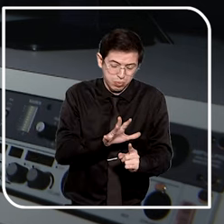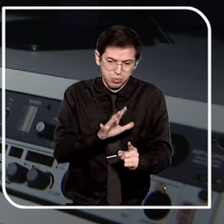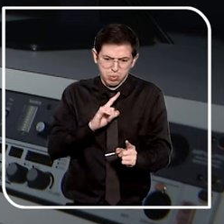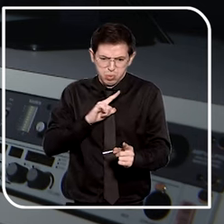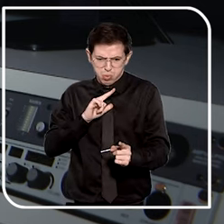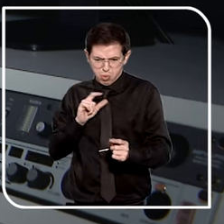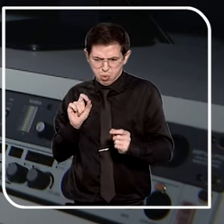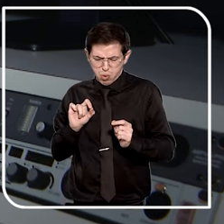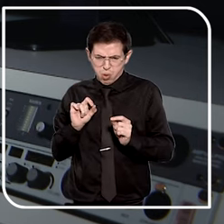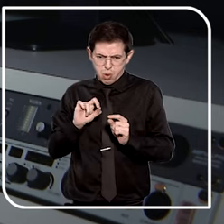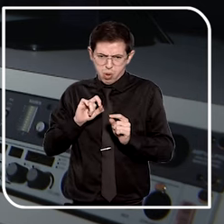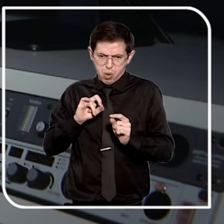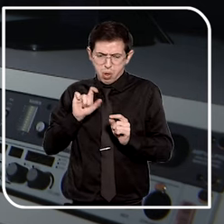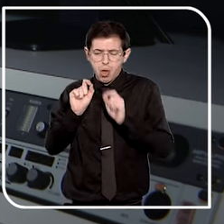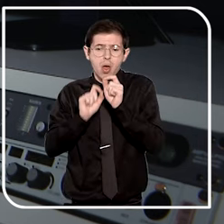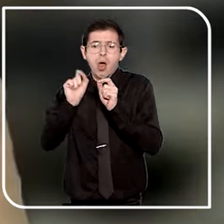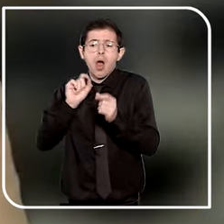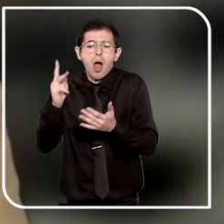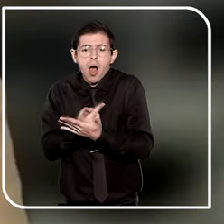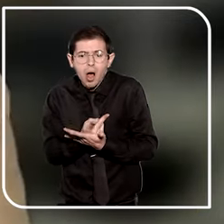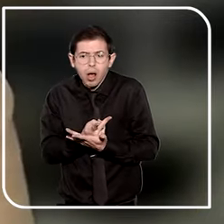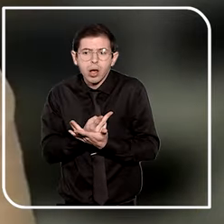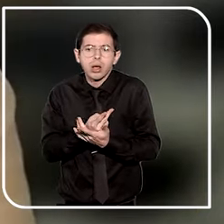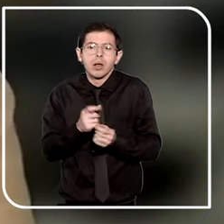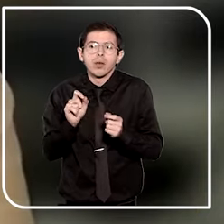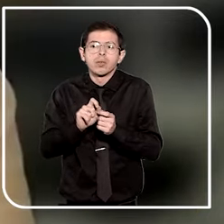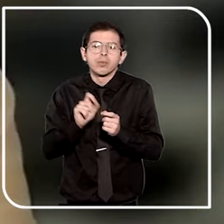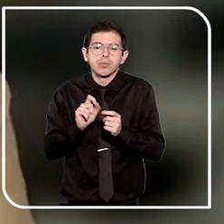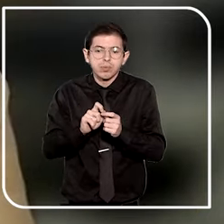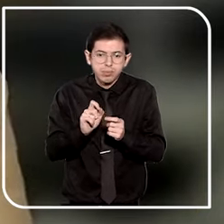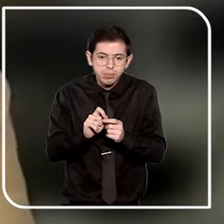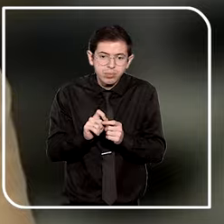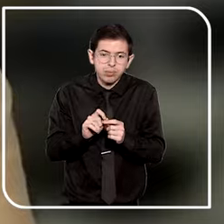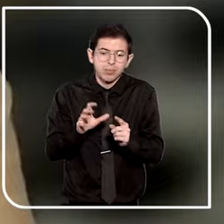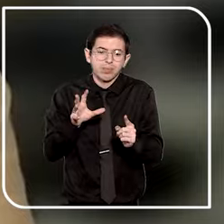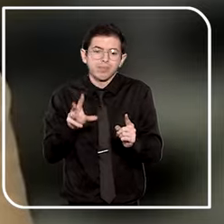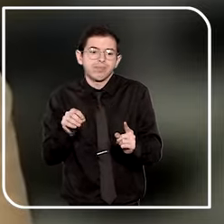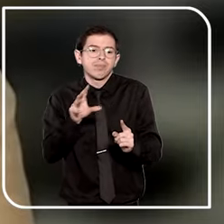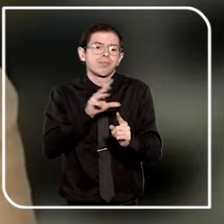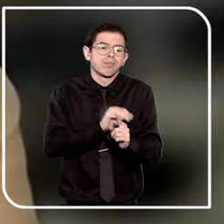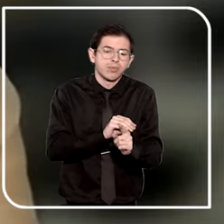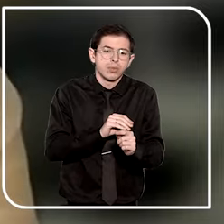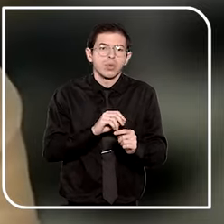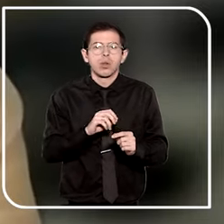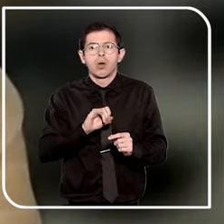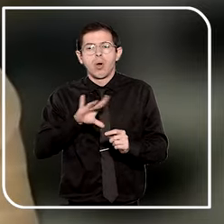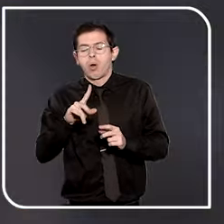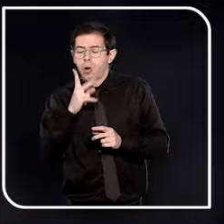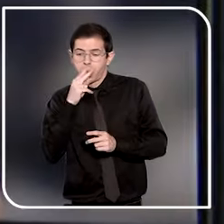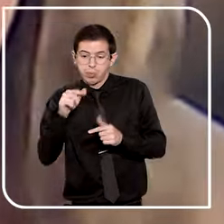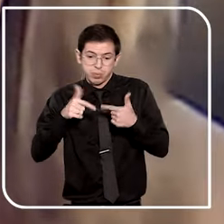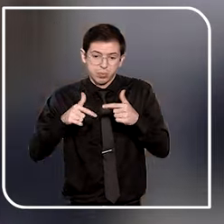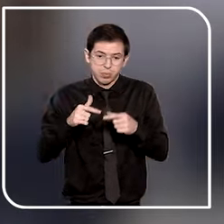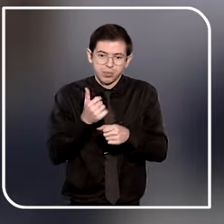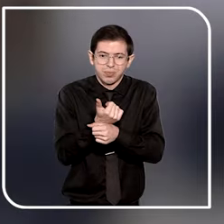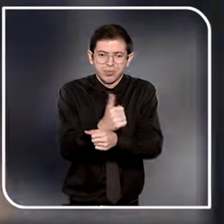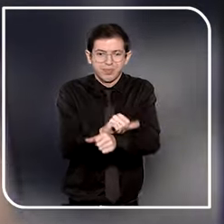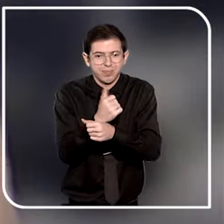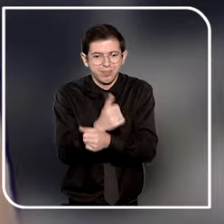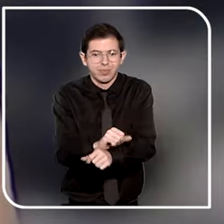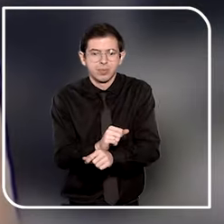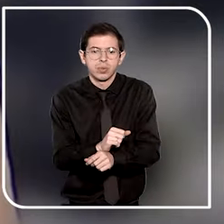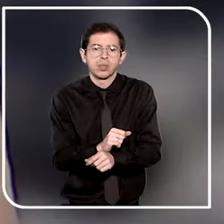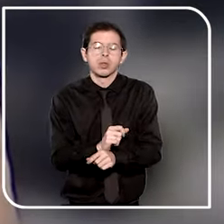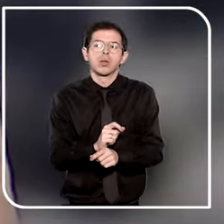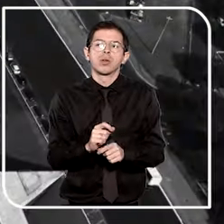ameaça. E aí, no fim, que a exploração desse trabalhador à condição análoga de escravo ou até a exploração